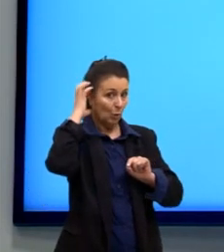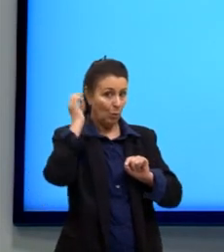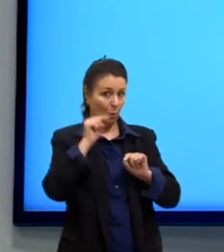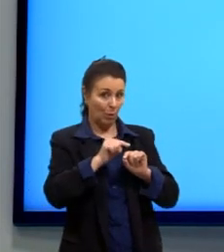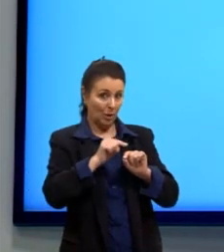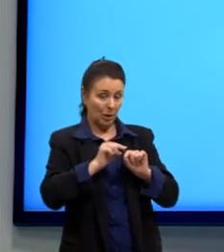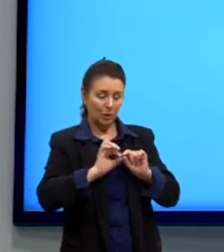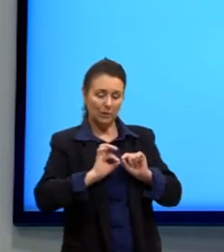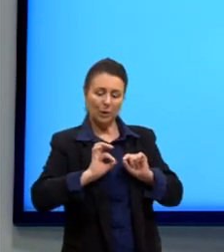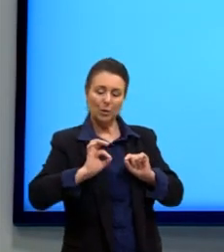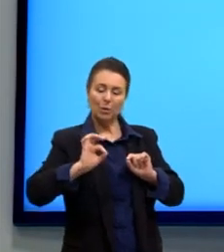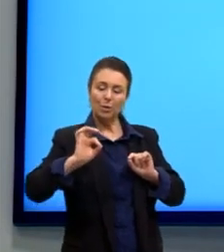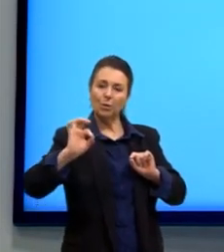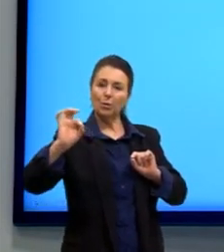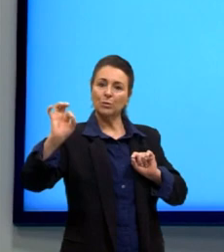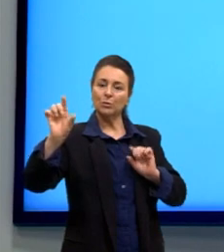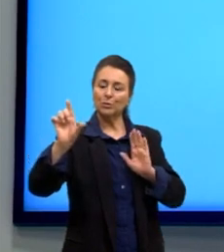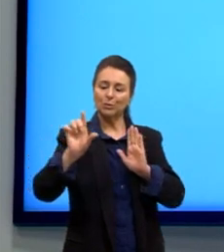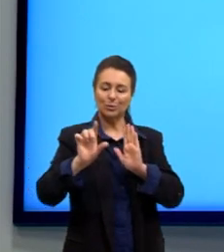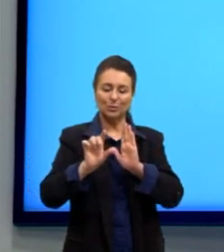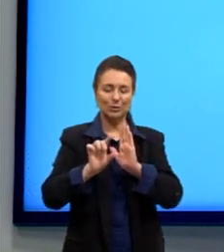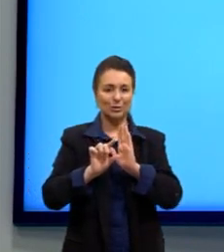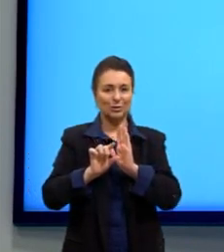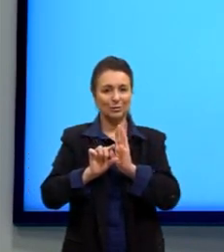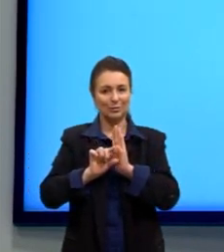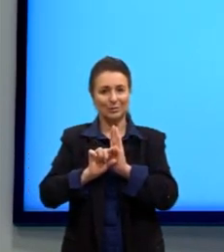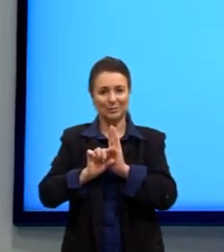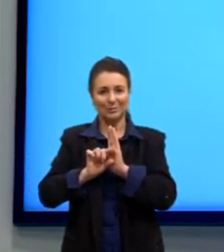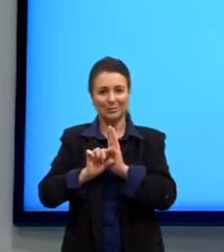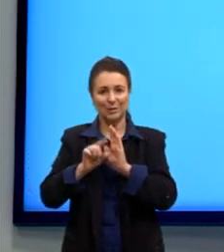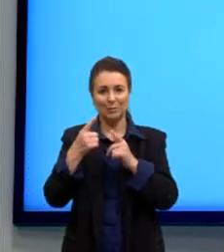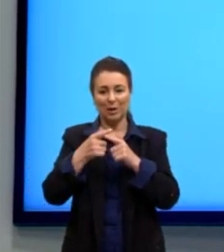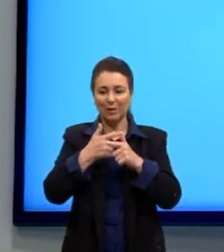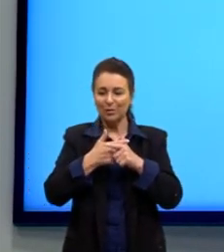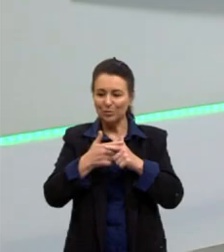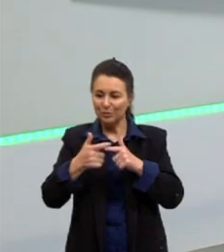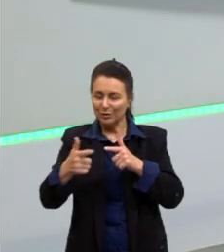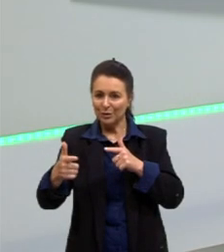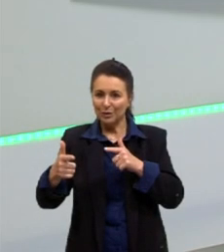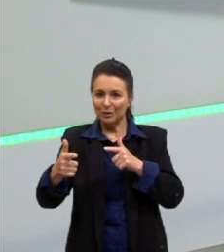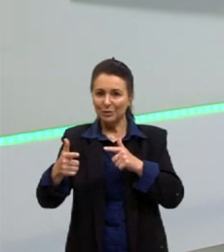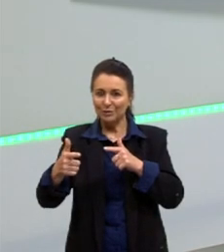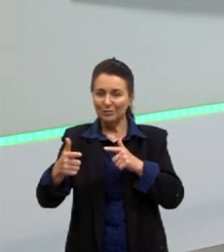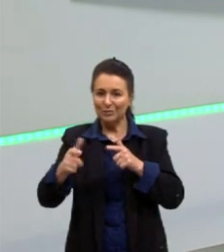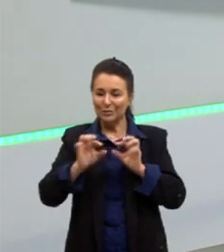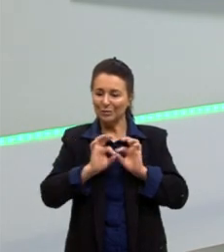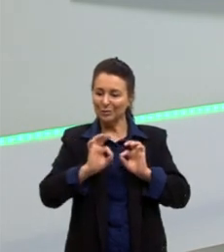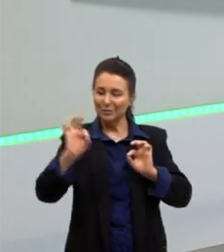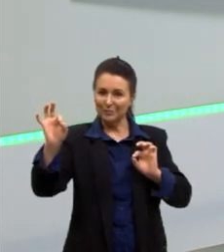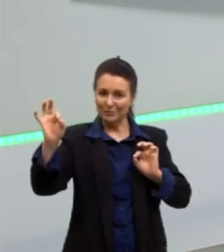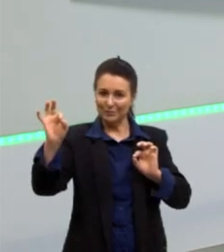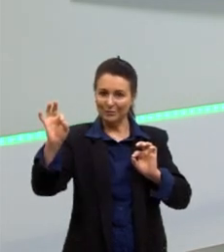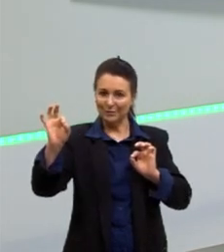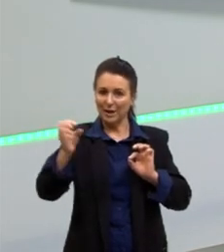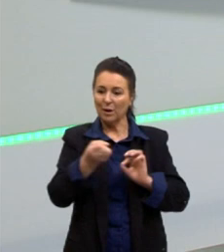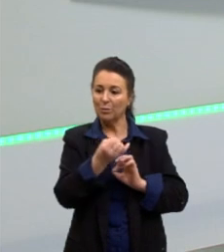essa distância, ela vai diminuindo, então, vai sendo dividida e a gente vai perdendo, então, a intensidade sonora.